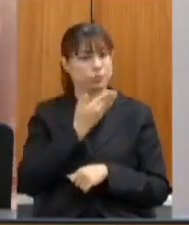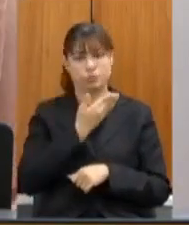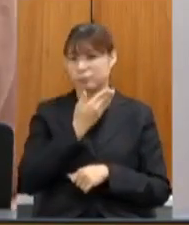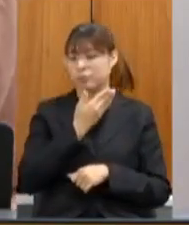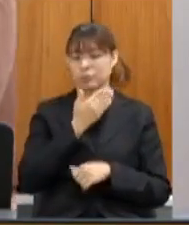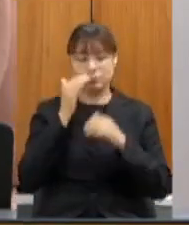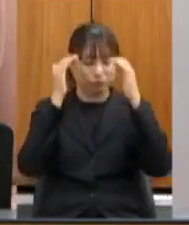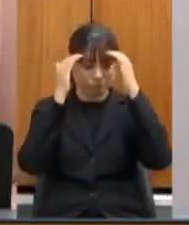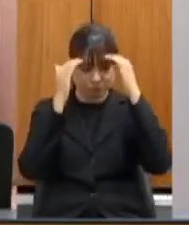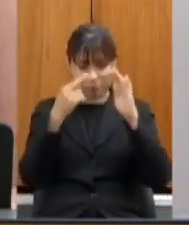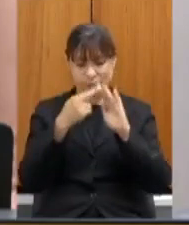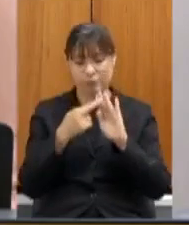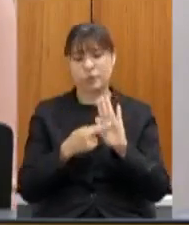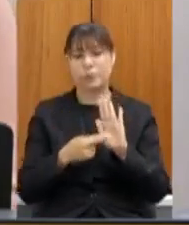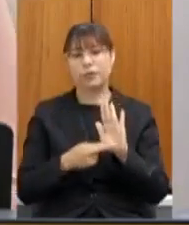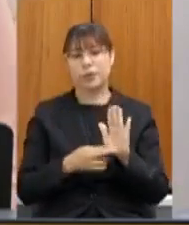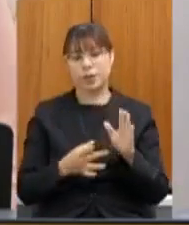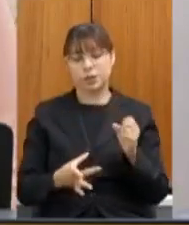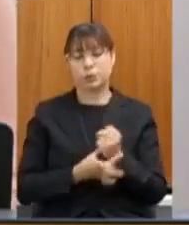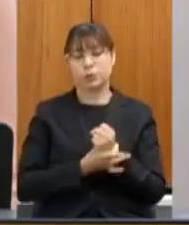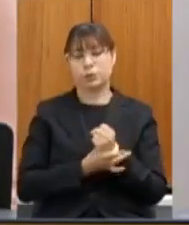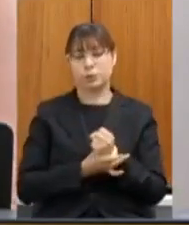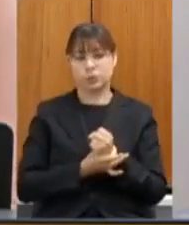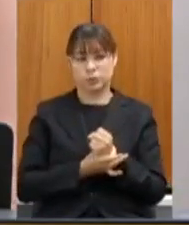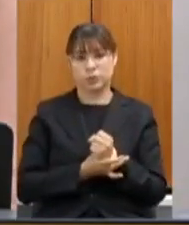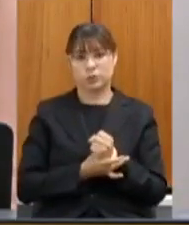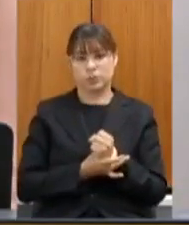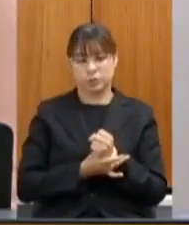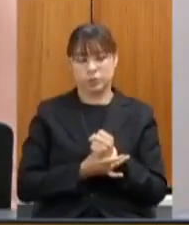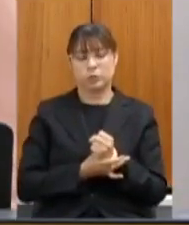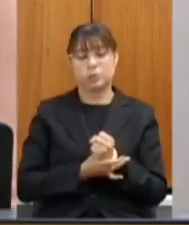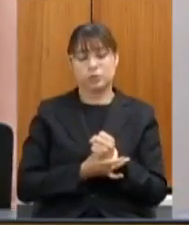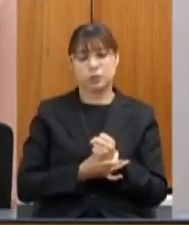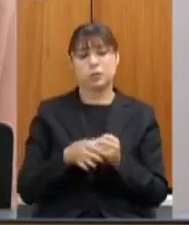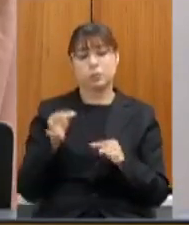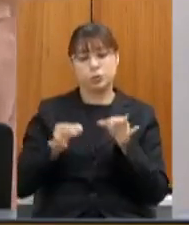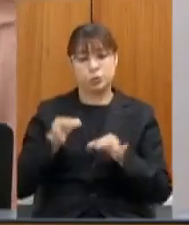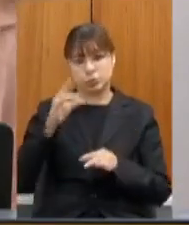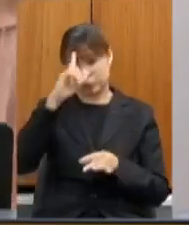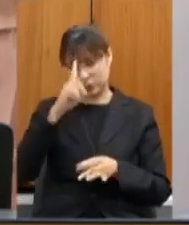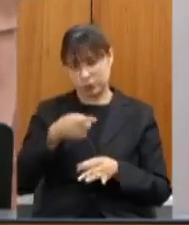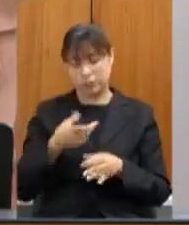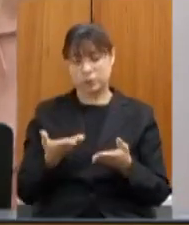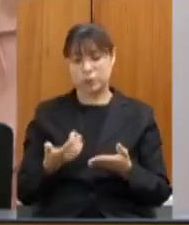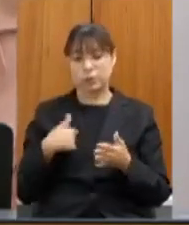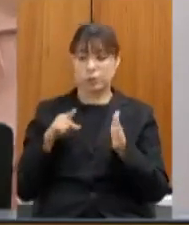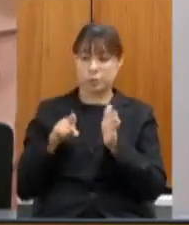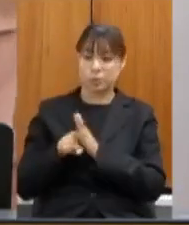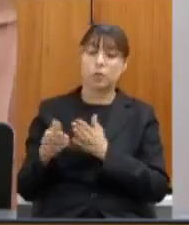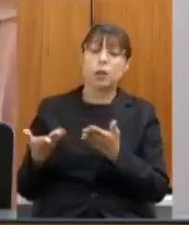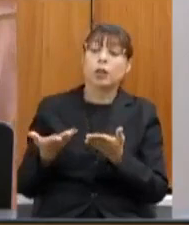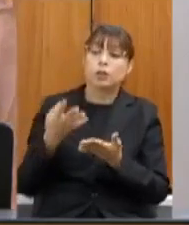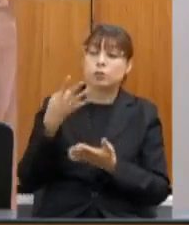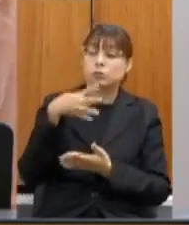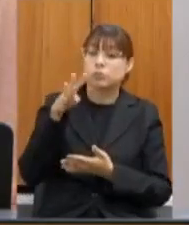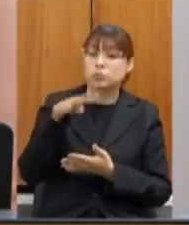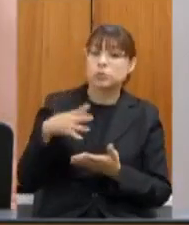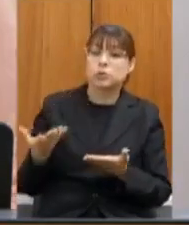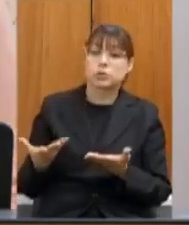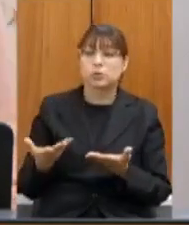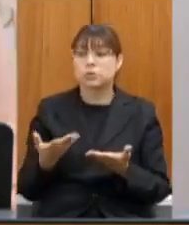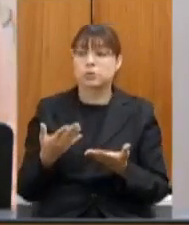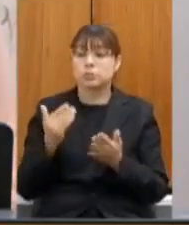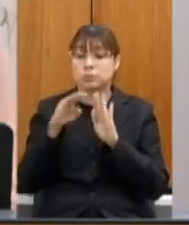cumprido as condições de segurança determinadas no Tribunal de Justiça então a pergunta é um cronograma para que